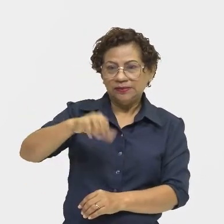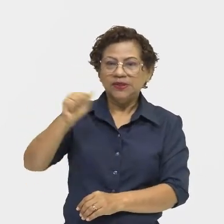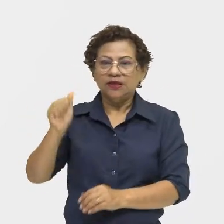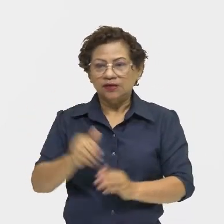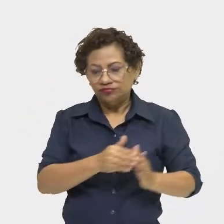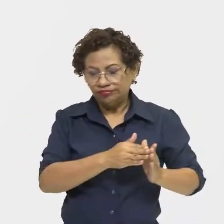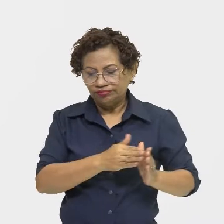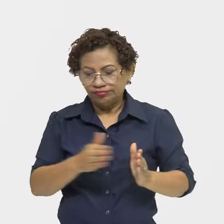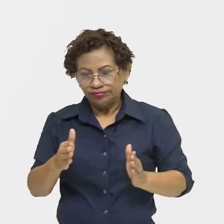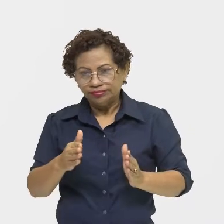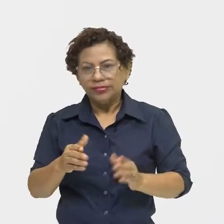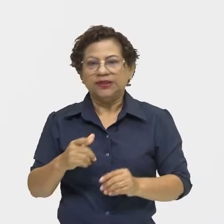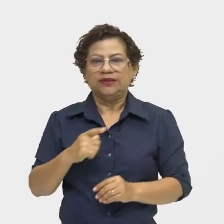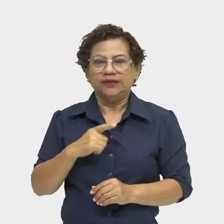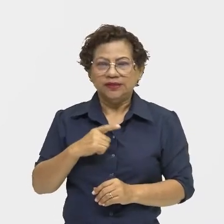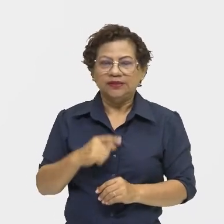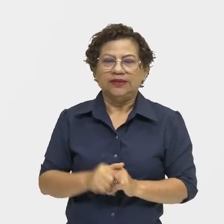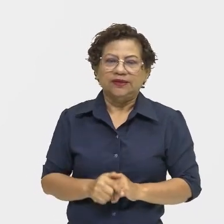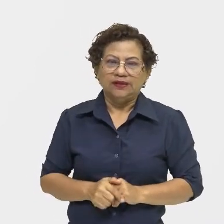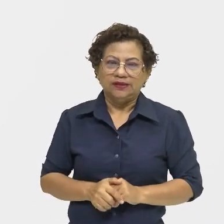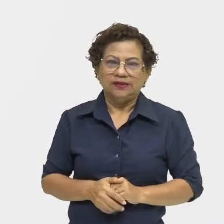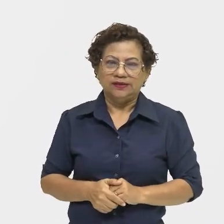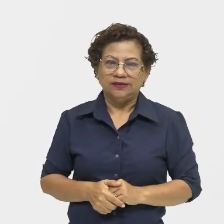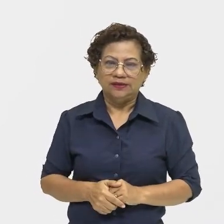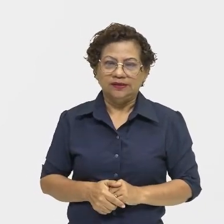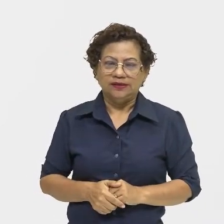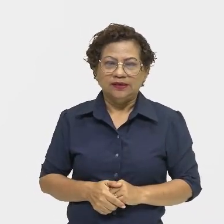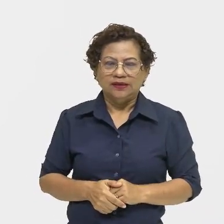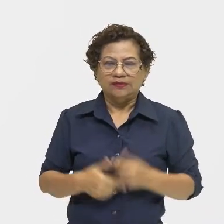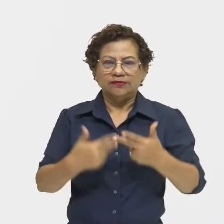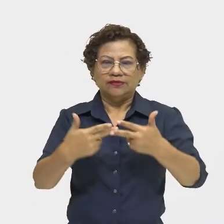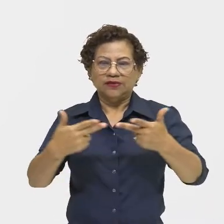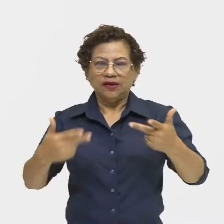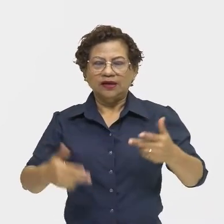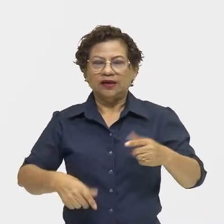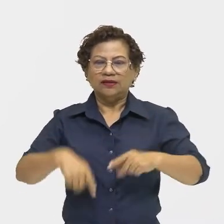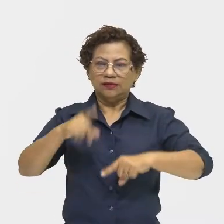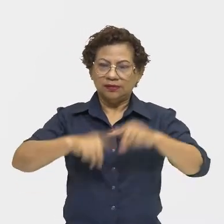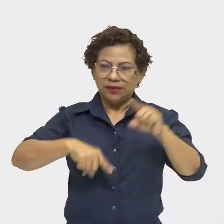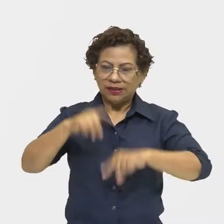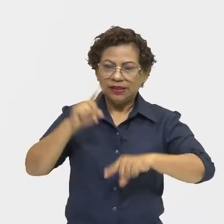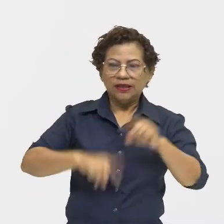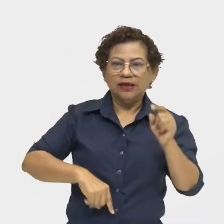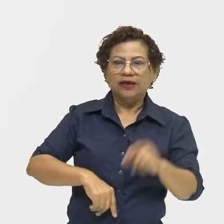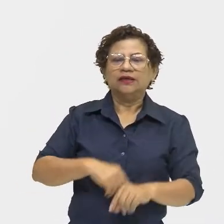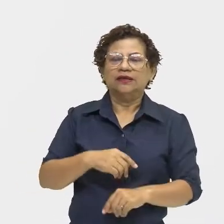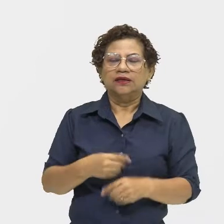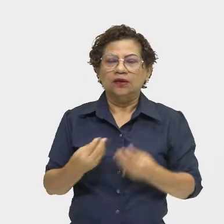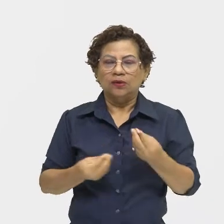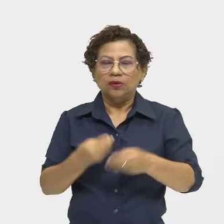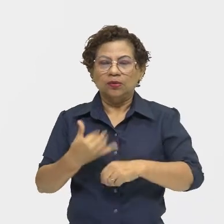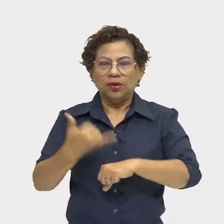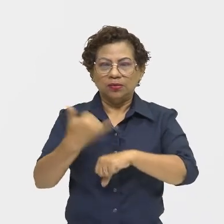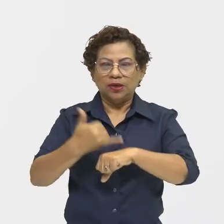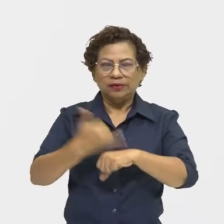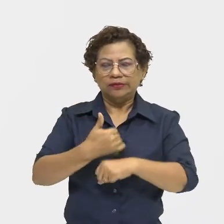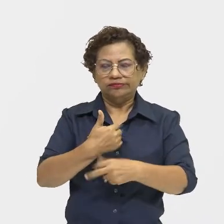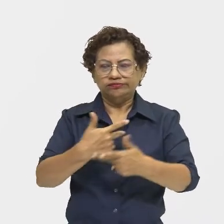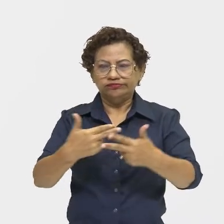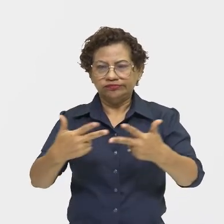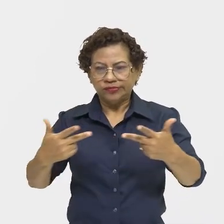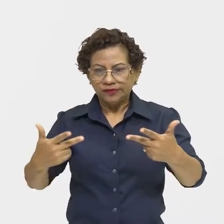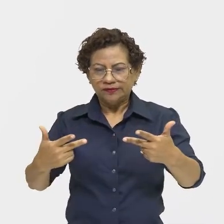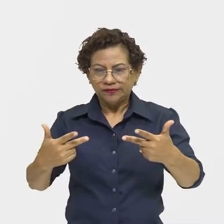metalurgia, da metalurgia, fabricando diversos utensílios como metais, com ferramentas, armas e